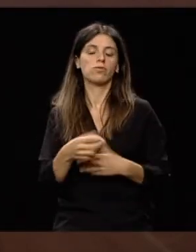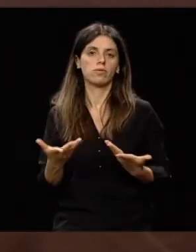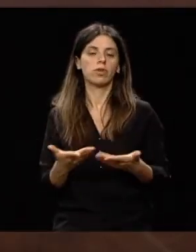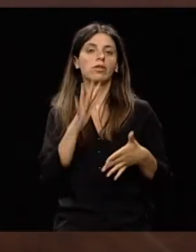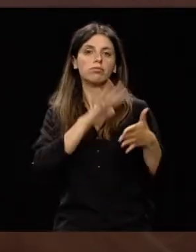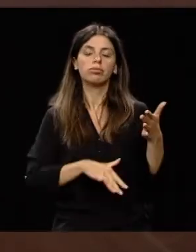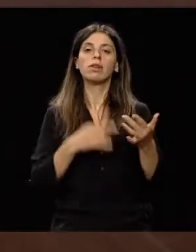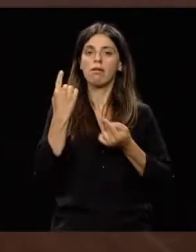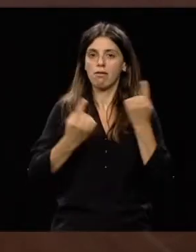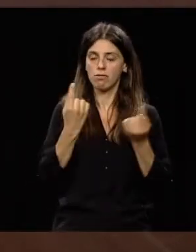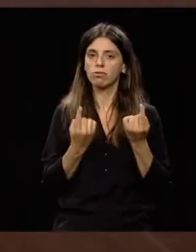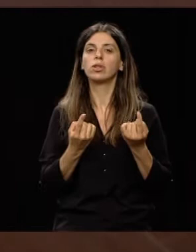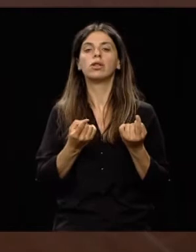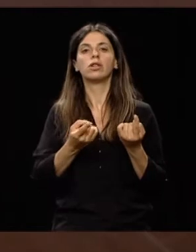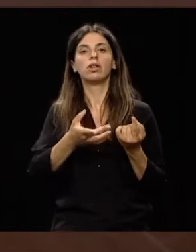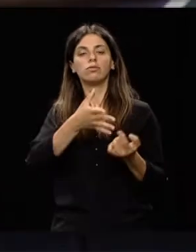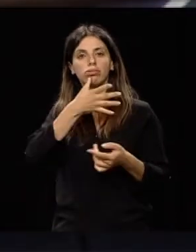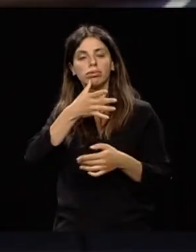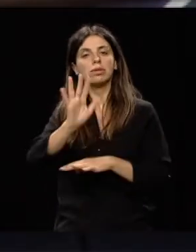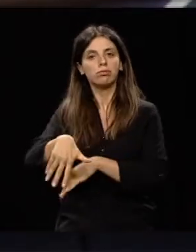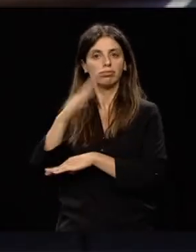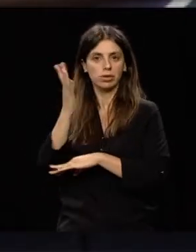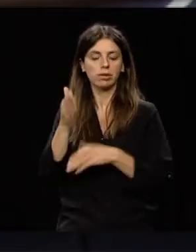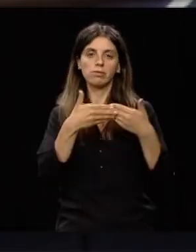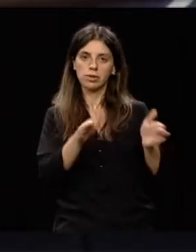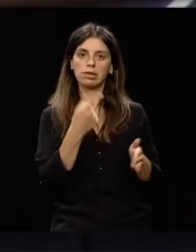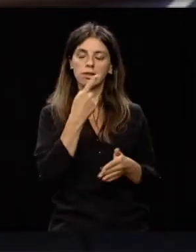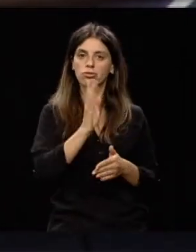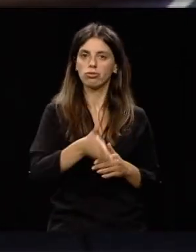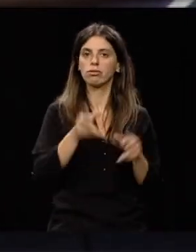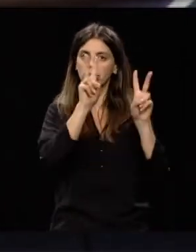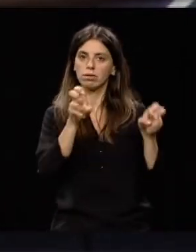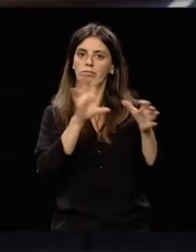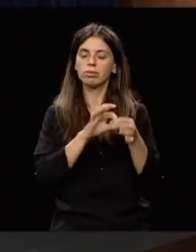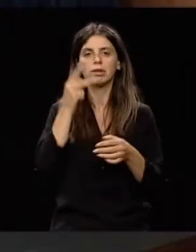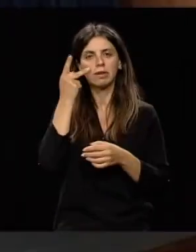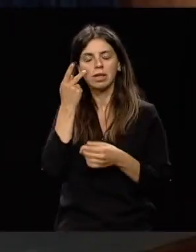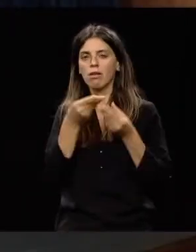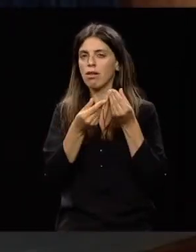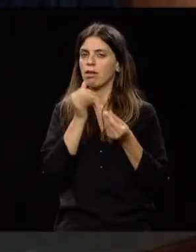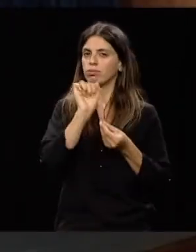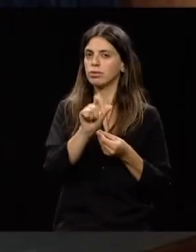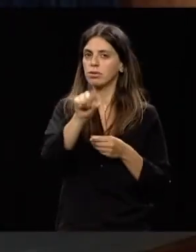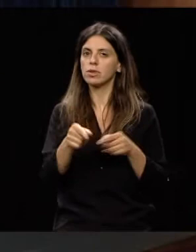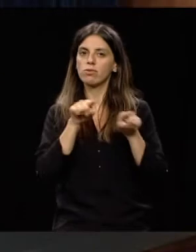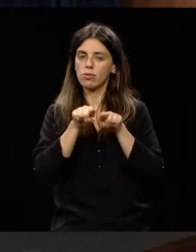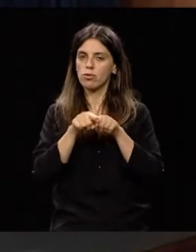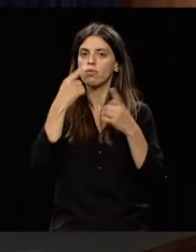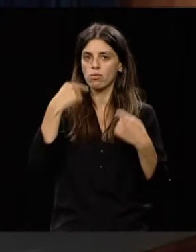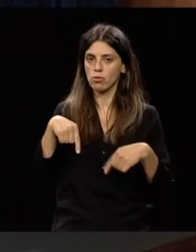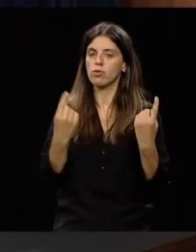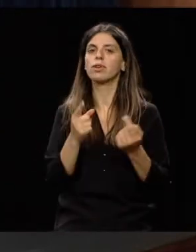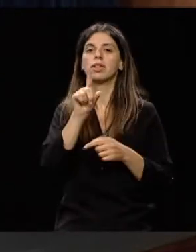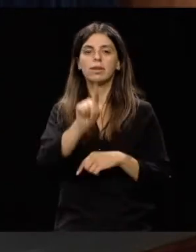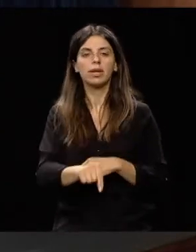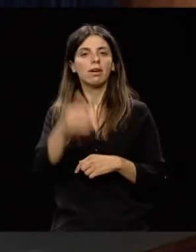alguns colegas, as questões relacionadas com a qualidade de vida, com as políticas públicas, com a saúde mental,